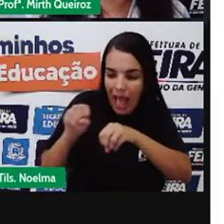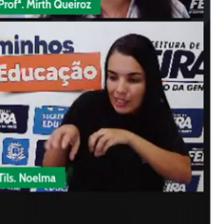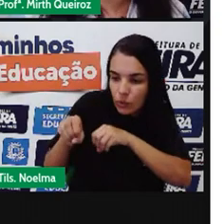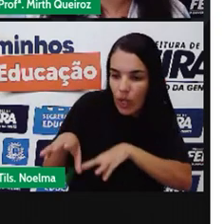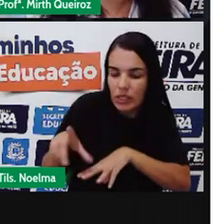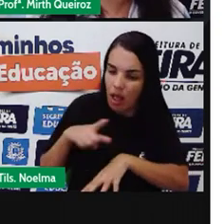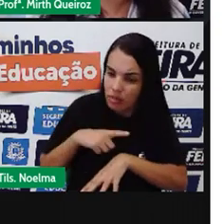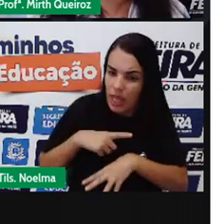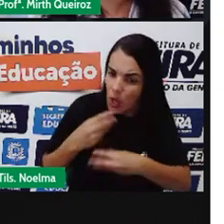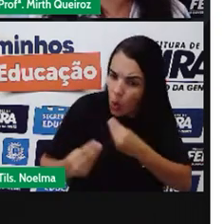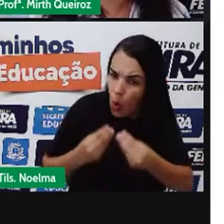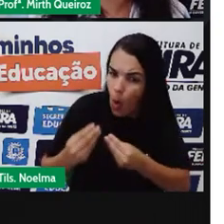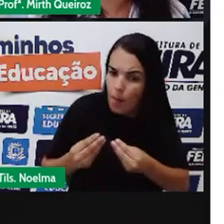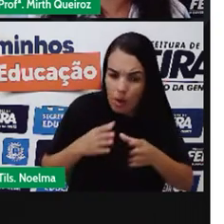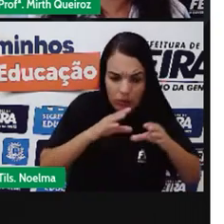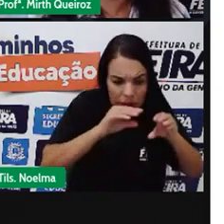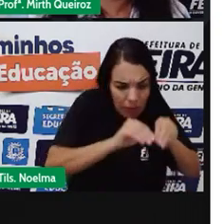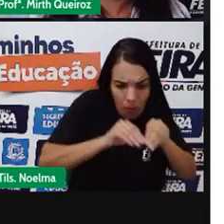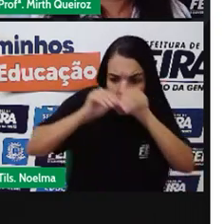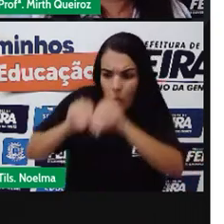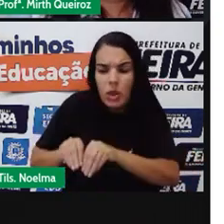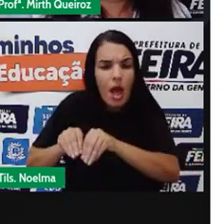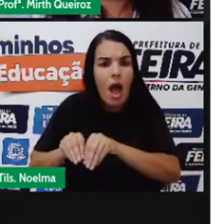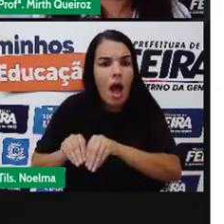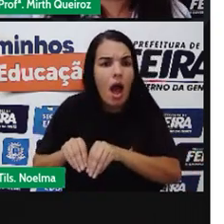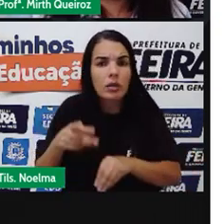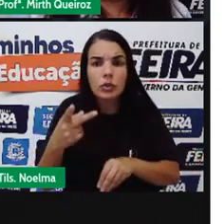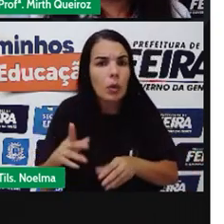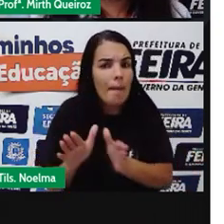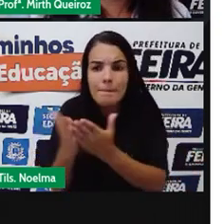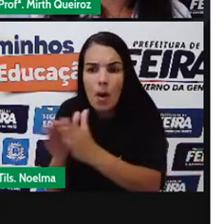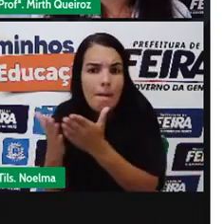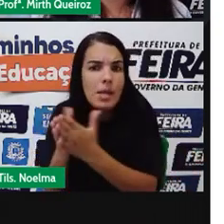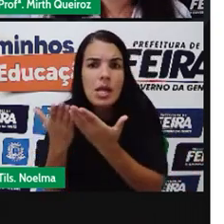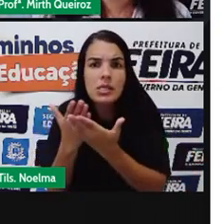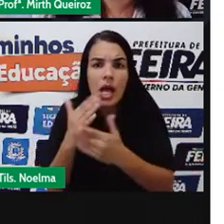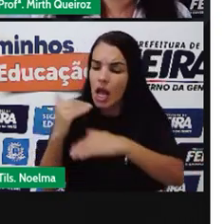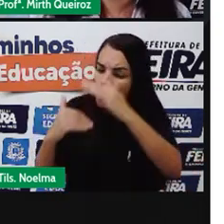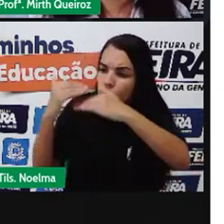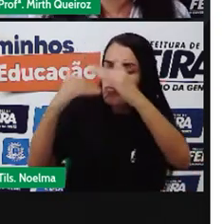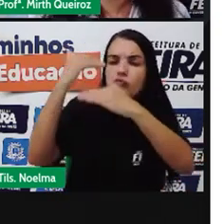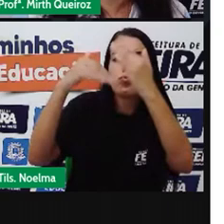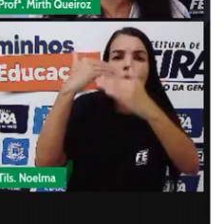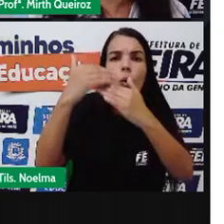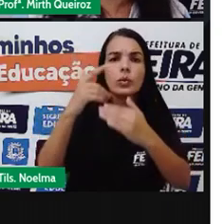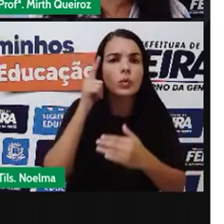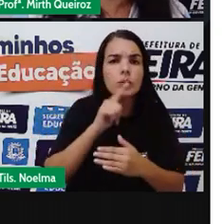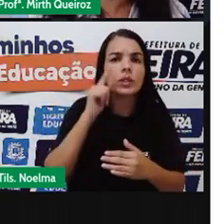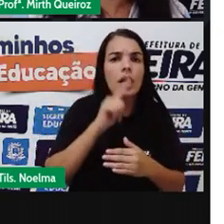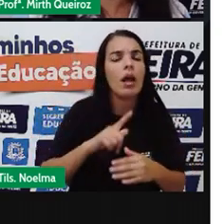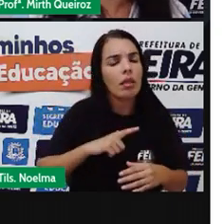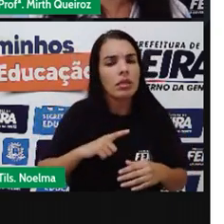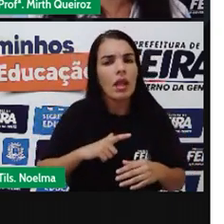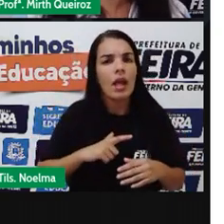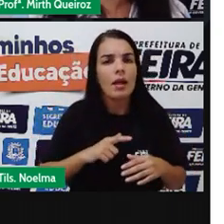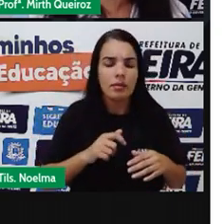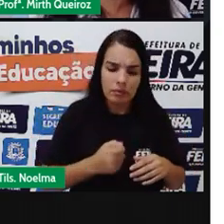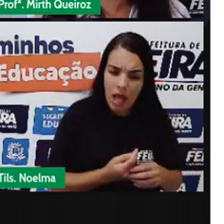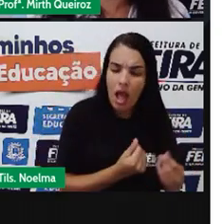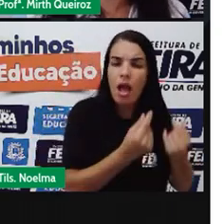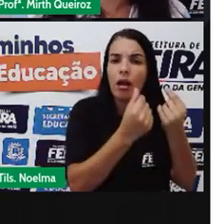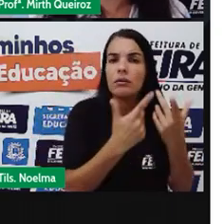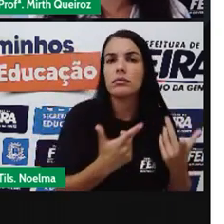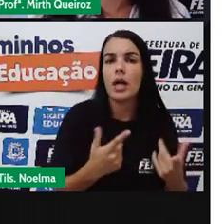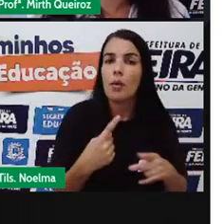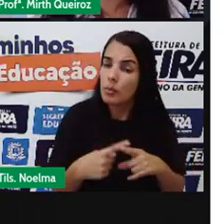condição De sair de uma situação Precária E chegar A um nível Bem maior Né É tanto